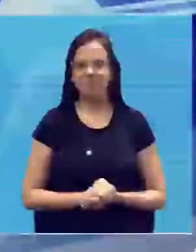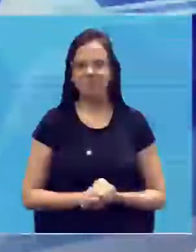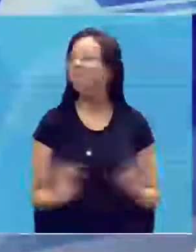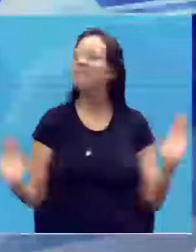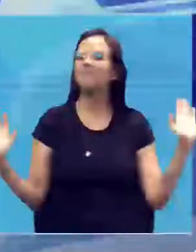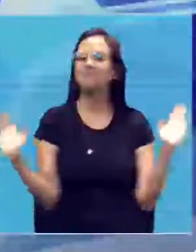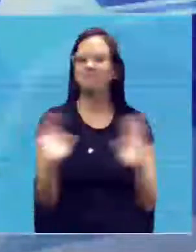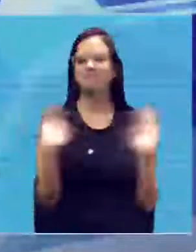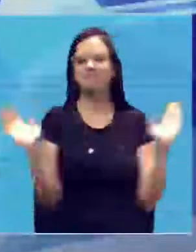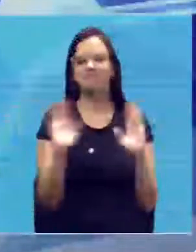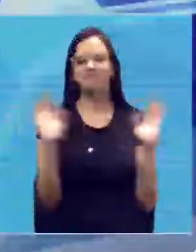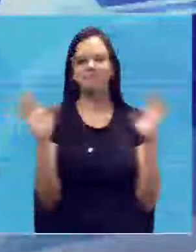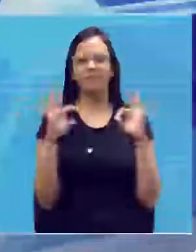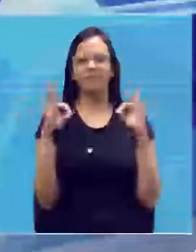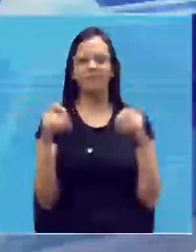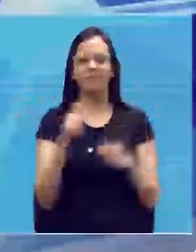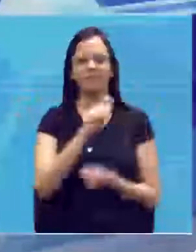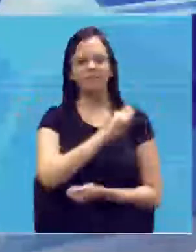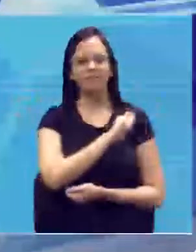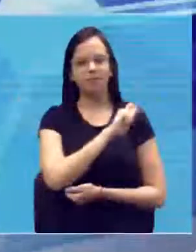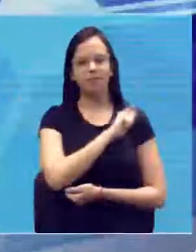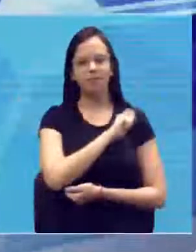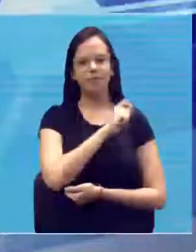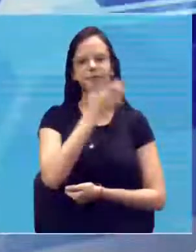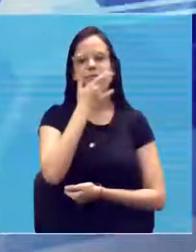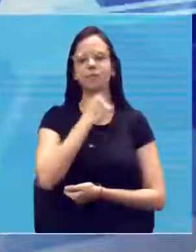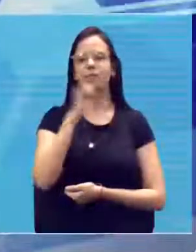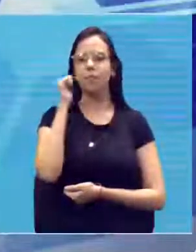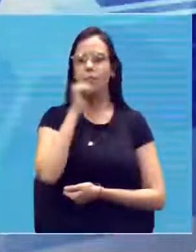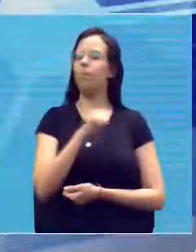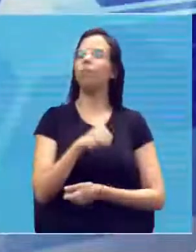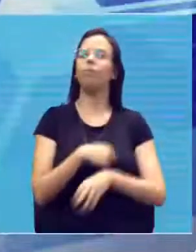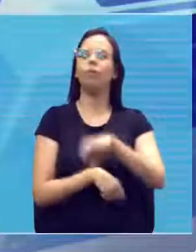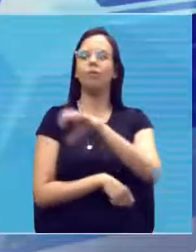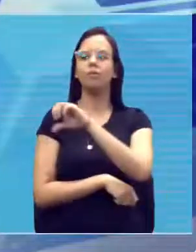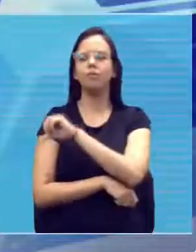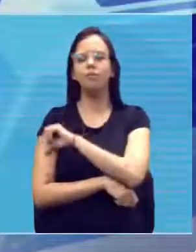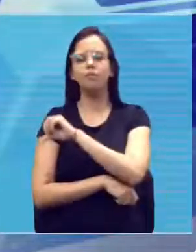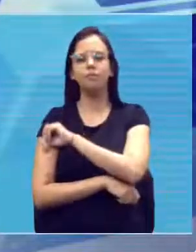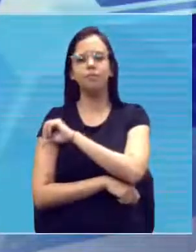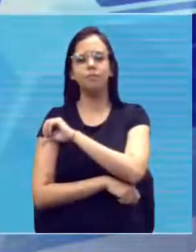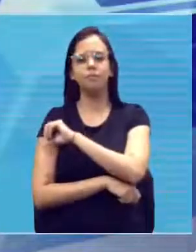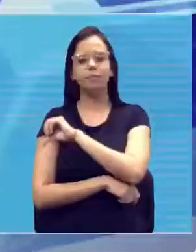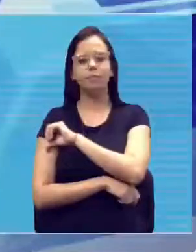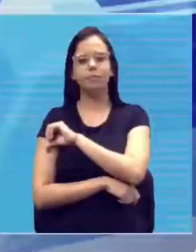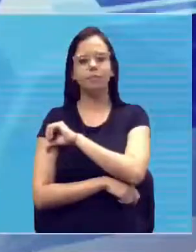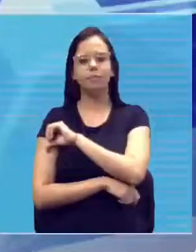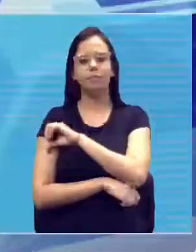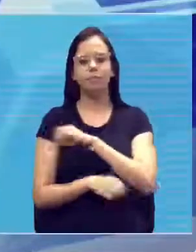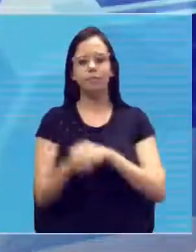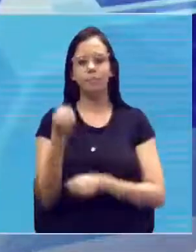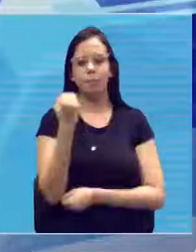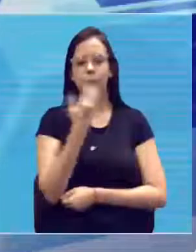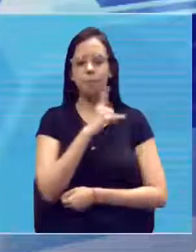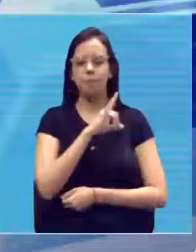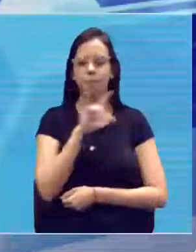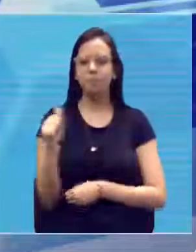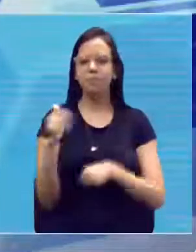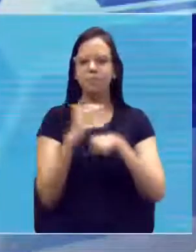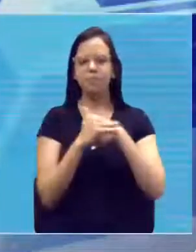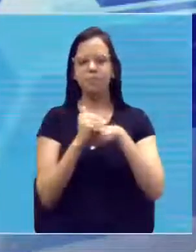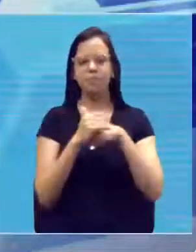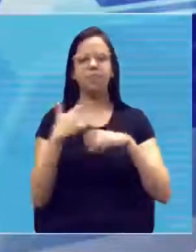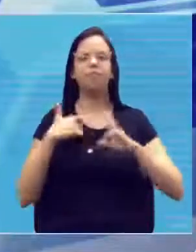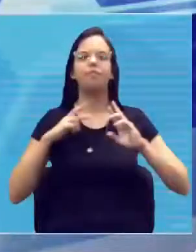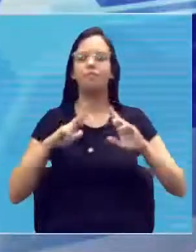Salve, salve a todos os alunos e alunas do Ensino Fundamental. Bom dia, meus queridos! Eu espero que vocês